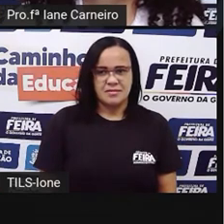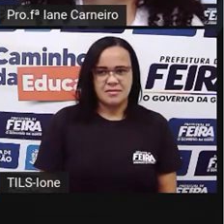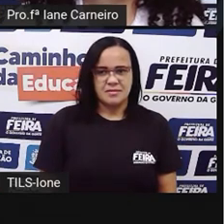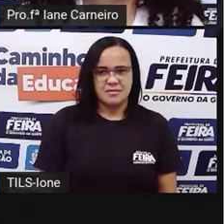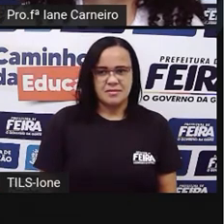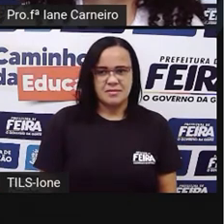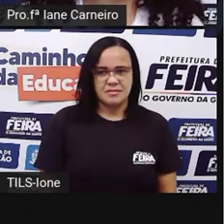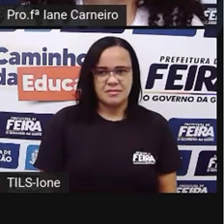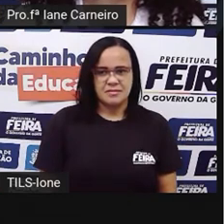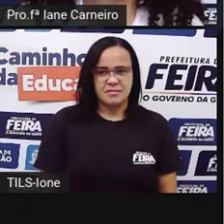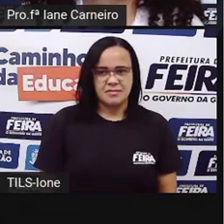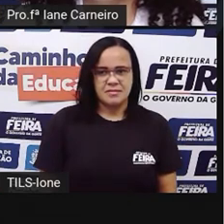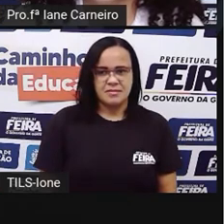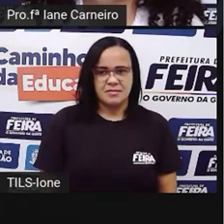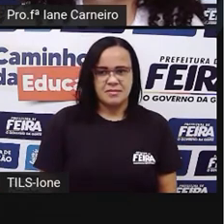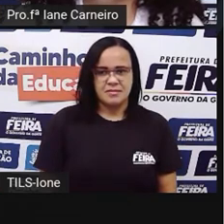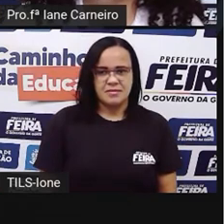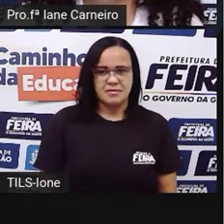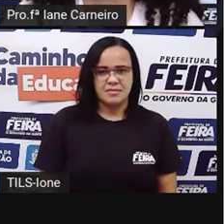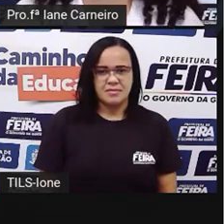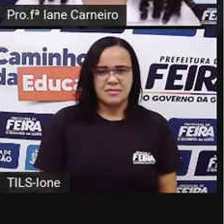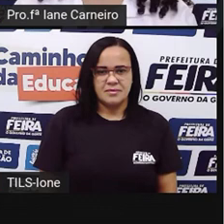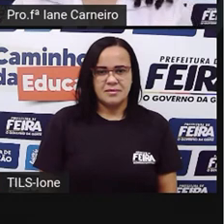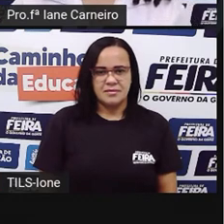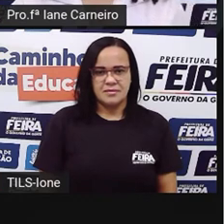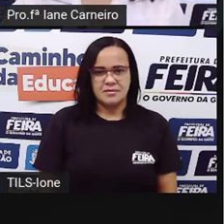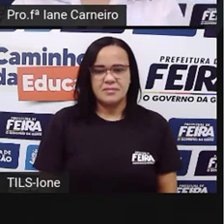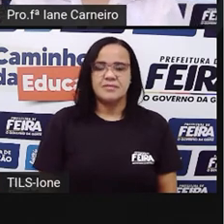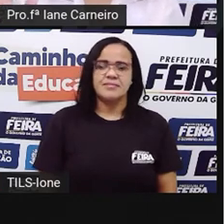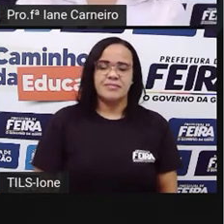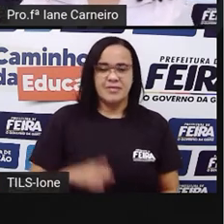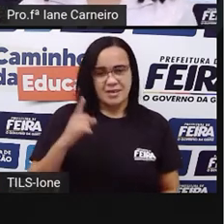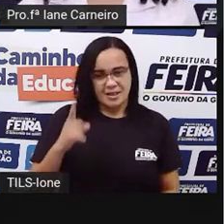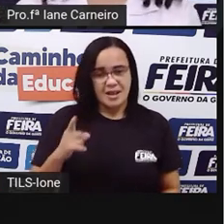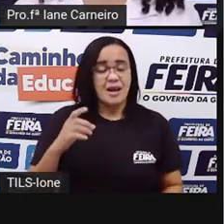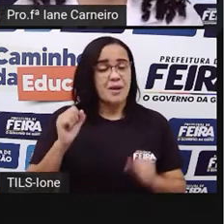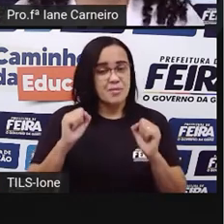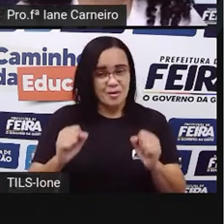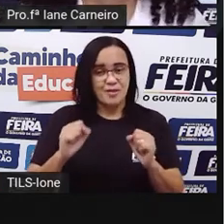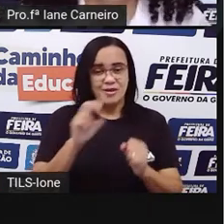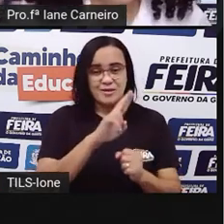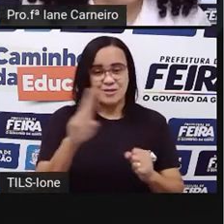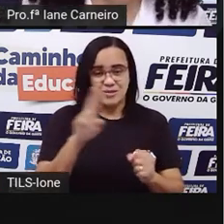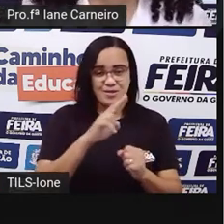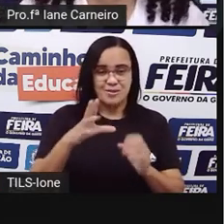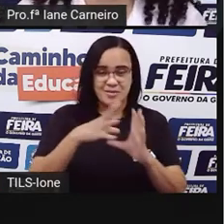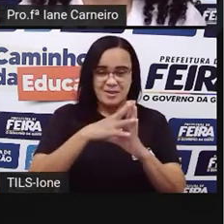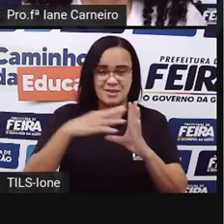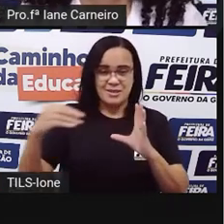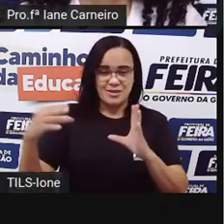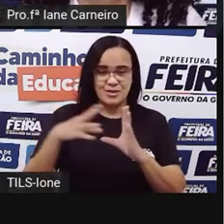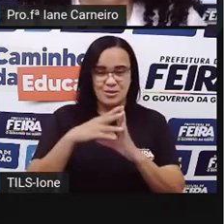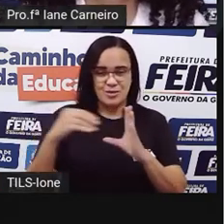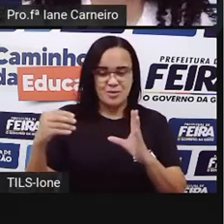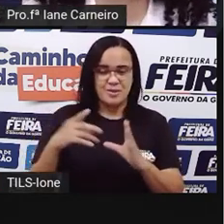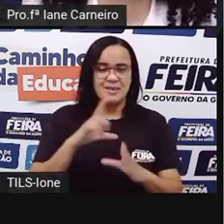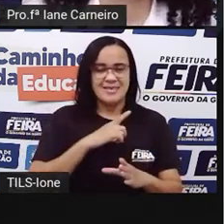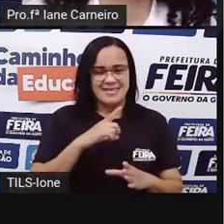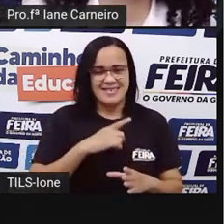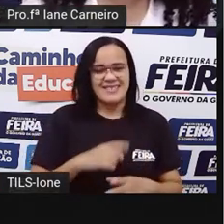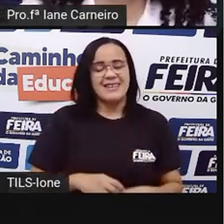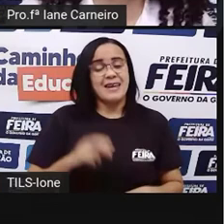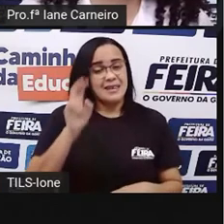Aqui eu fazia para dizer que ele estava na sombra lá, né? O nome. Viu? Que dá um efeito. Aqui é porque a palavra está fazendo no computador, né?